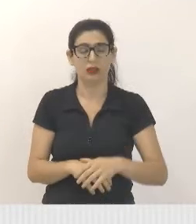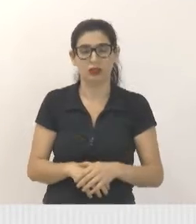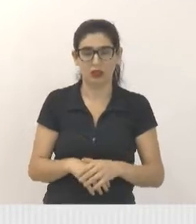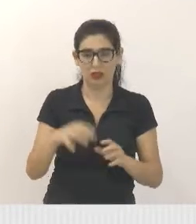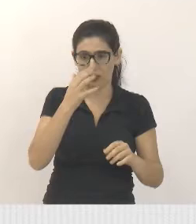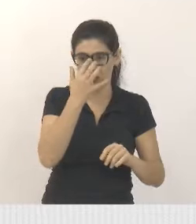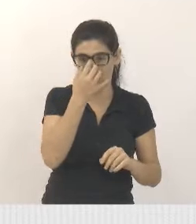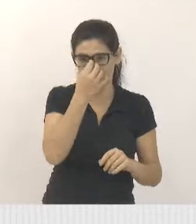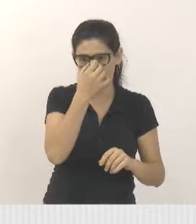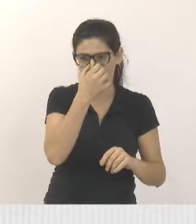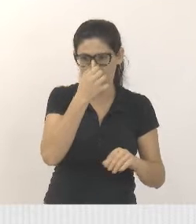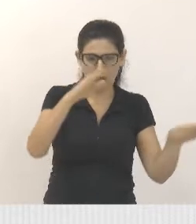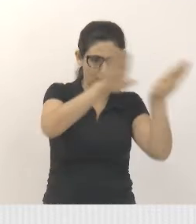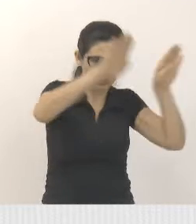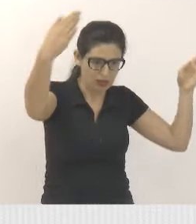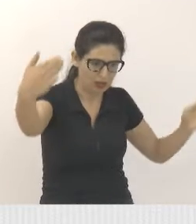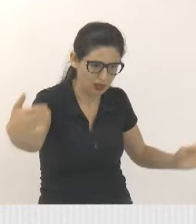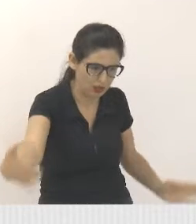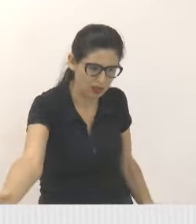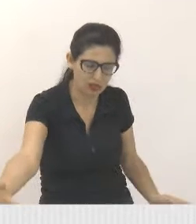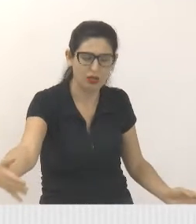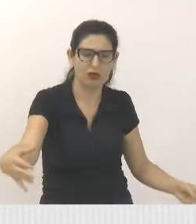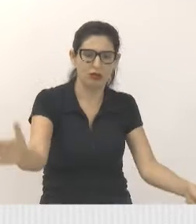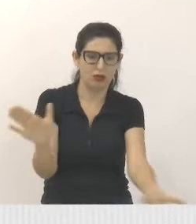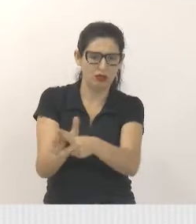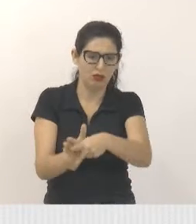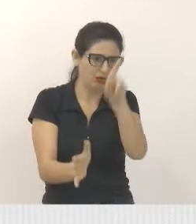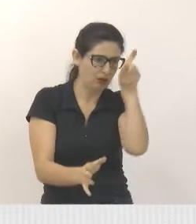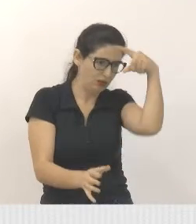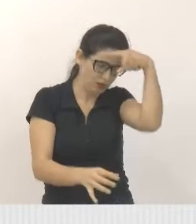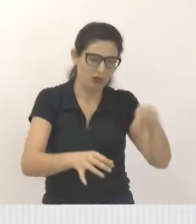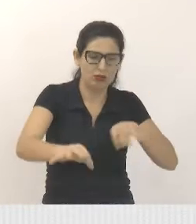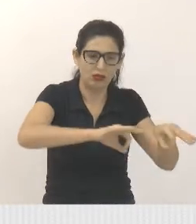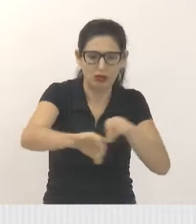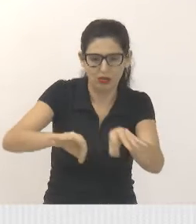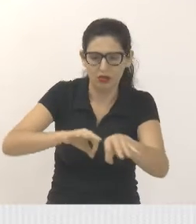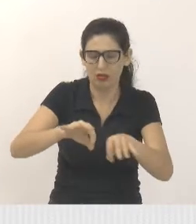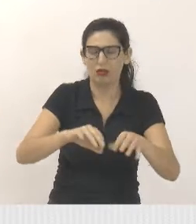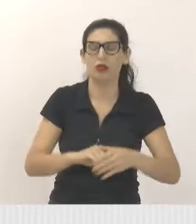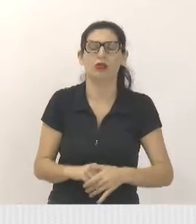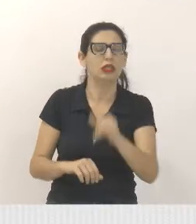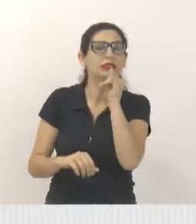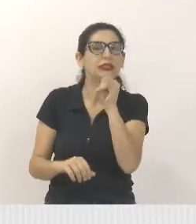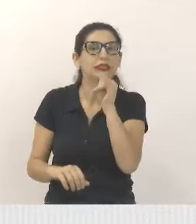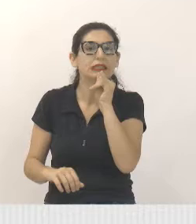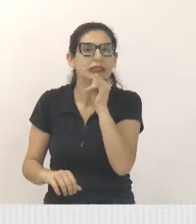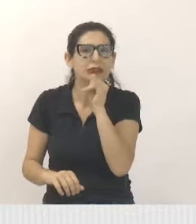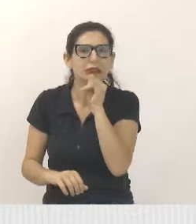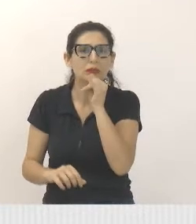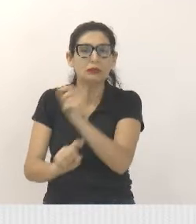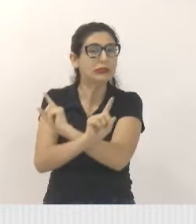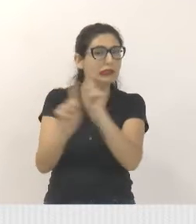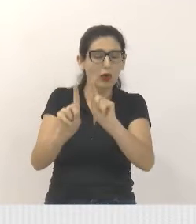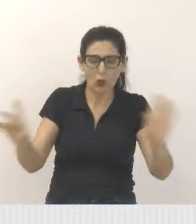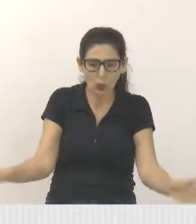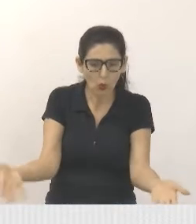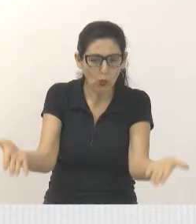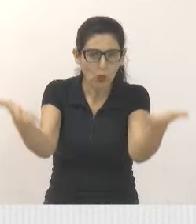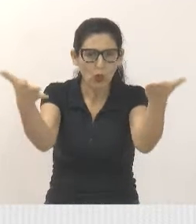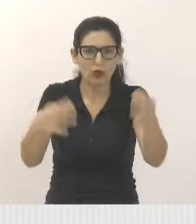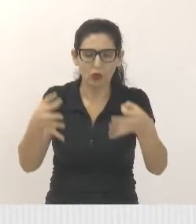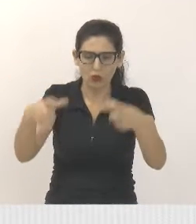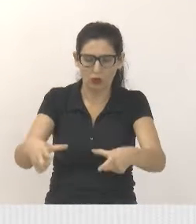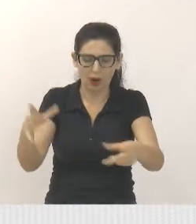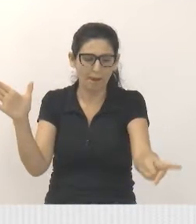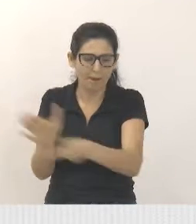assimilar tanto o galpão como a área física já existente, se eu não tenho esse estímulo para um local digno, como é que eu